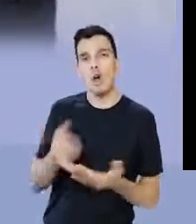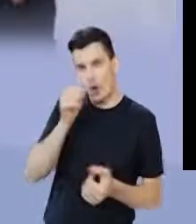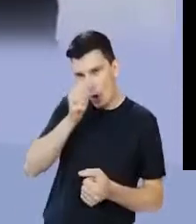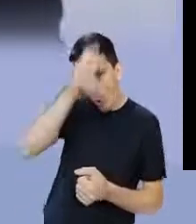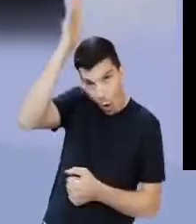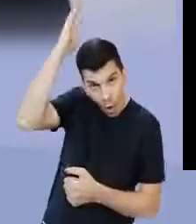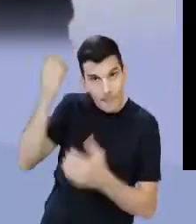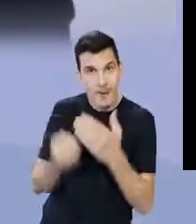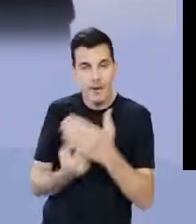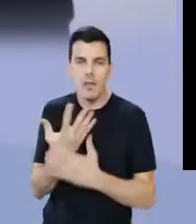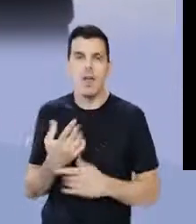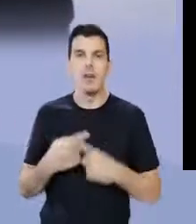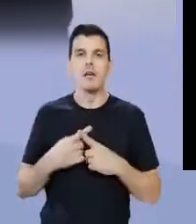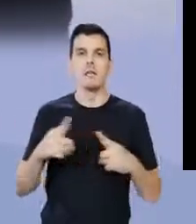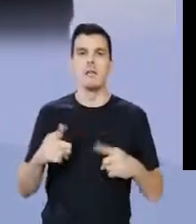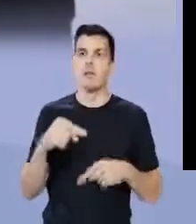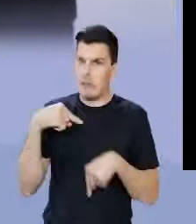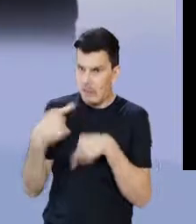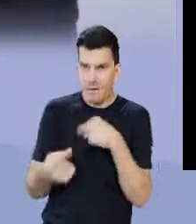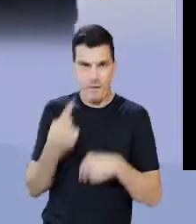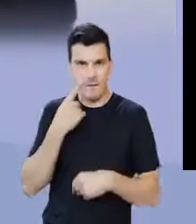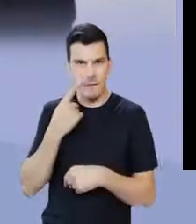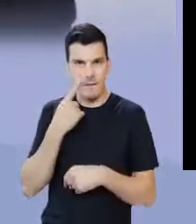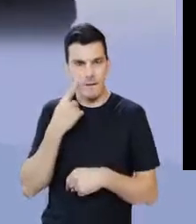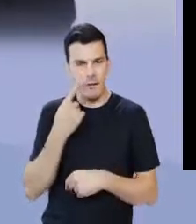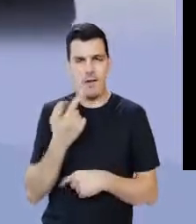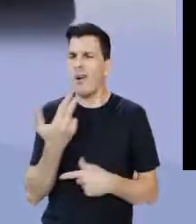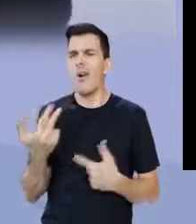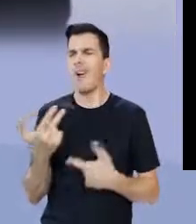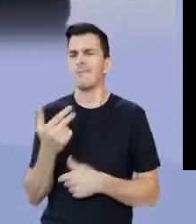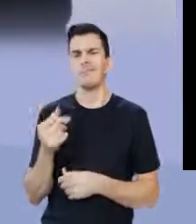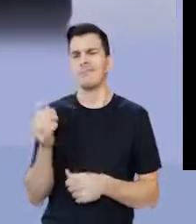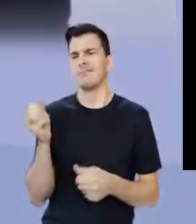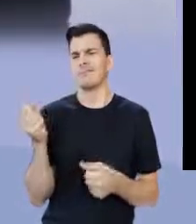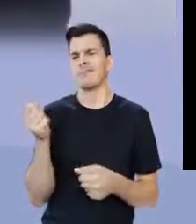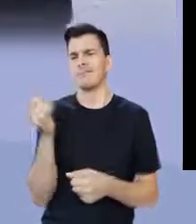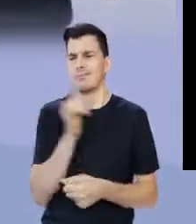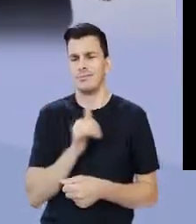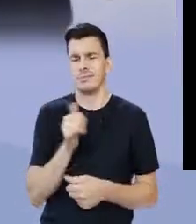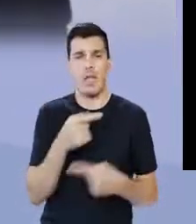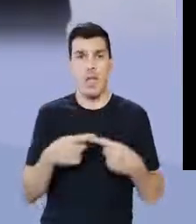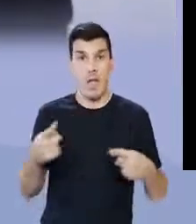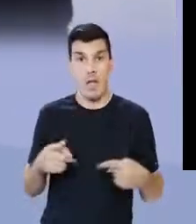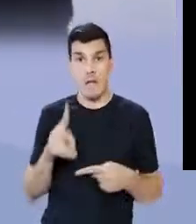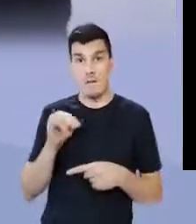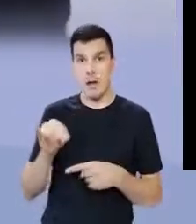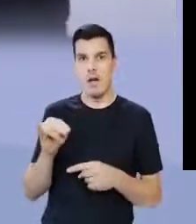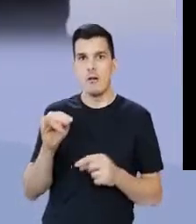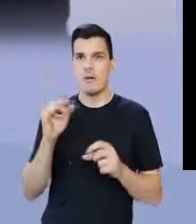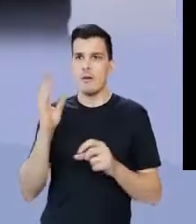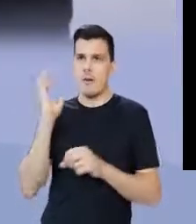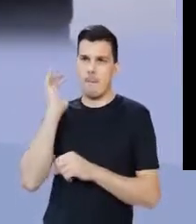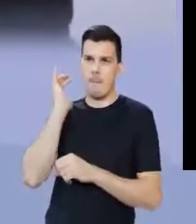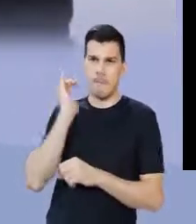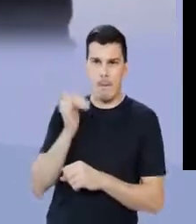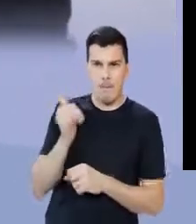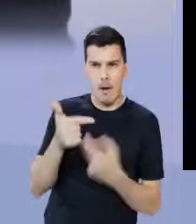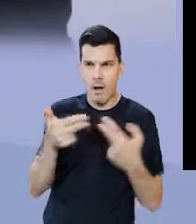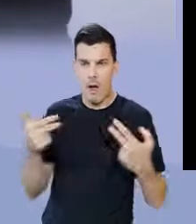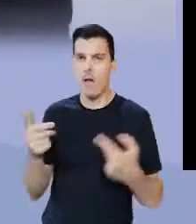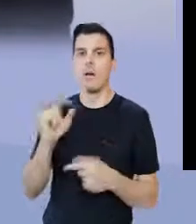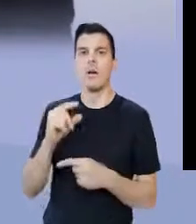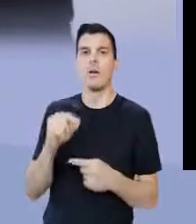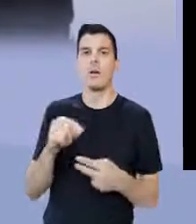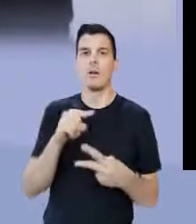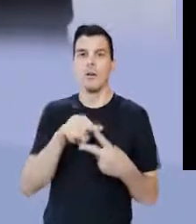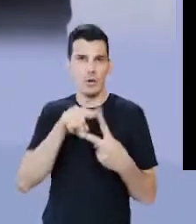que a chama de Roma. Claro que mais tarde eles vão achar essa história muito boba, muito idiota, e vão contar a história lendária do Roma e